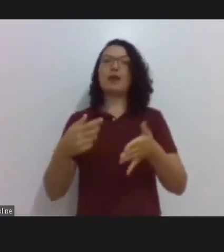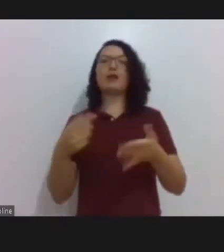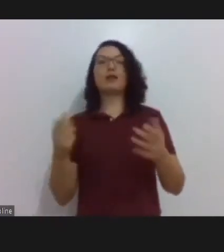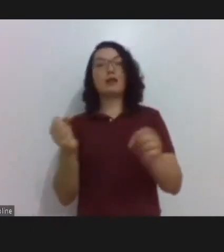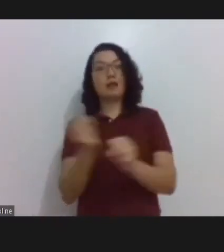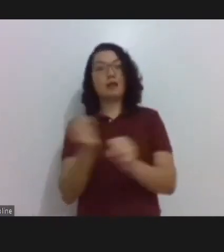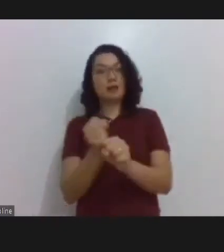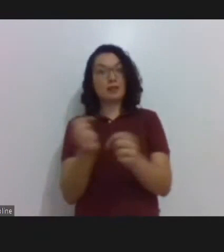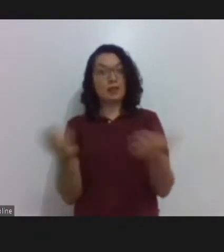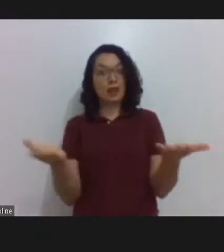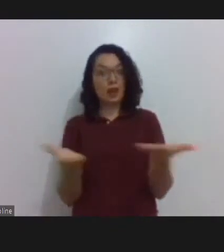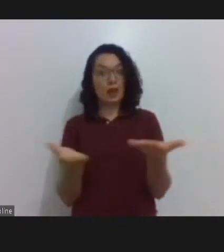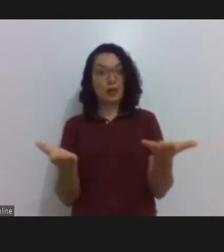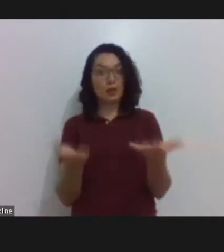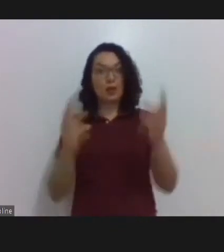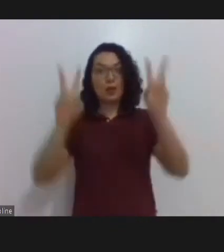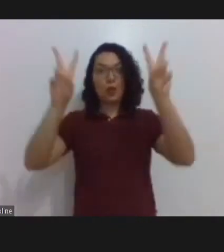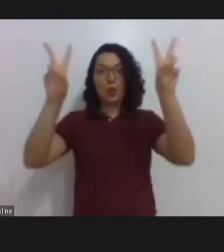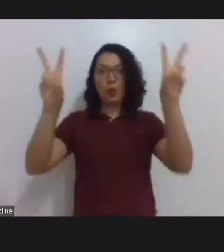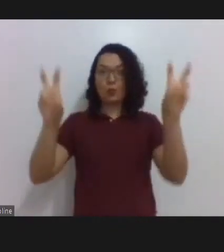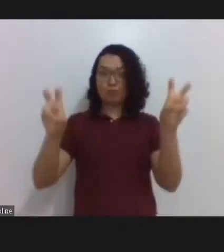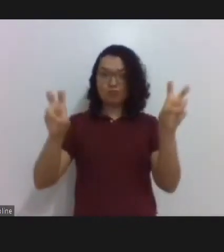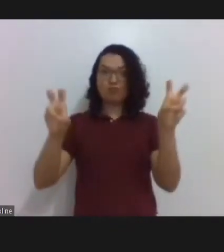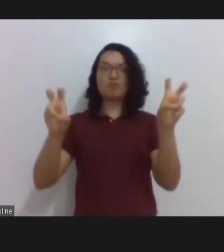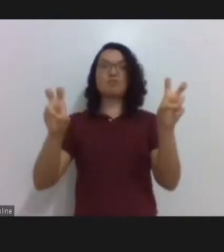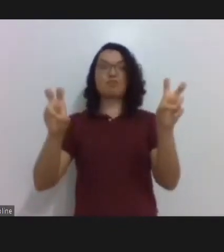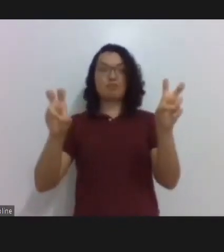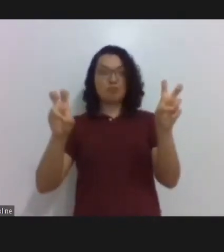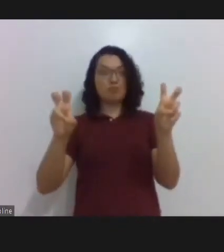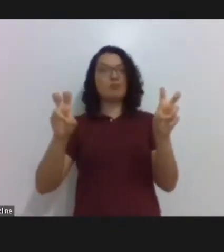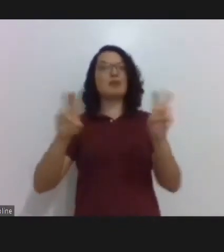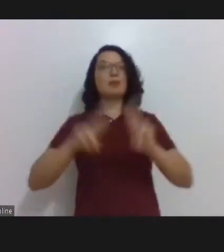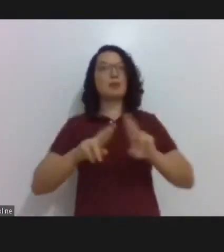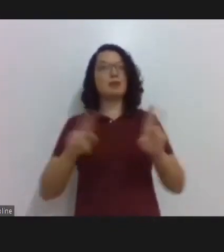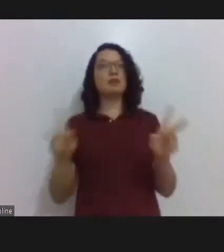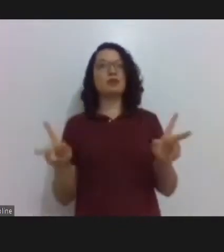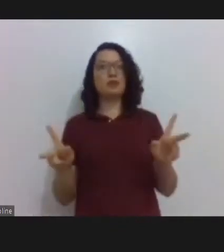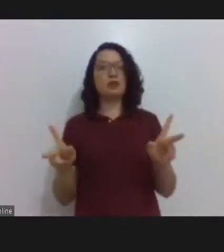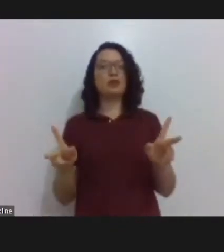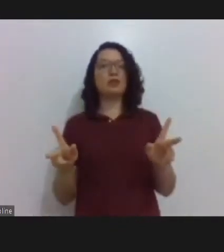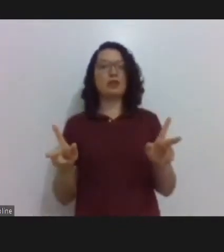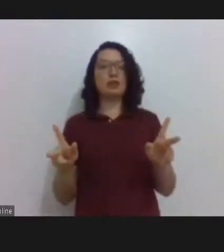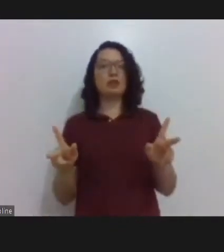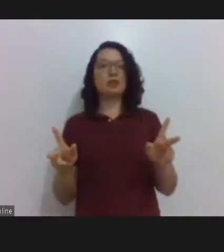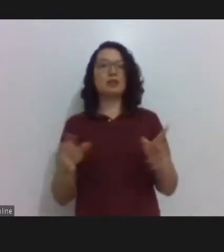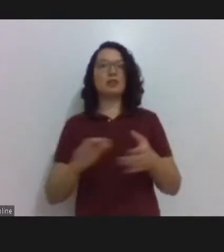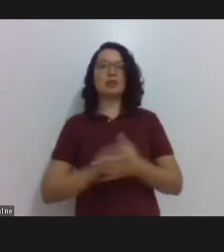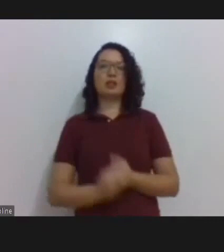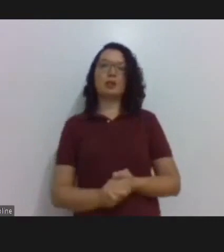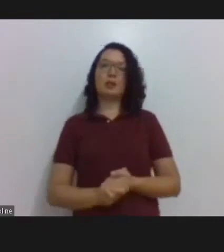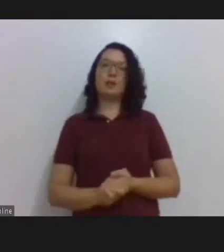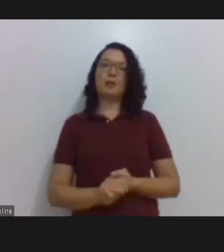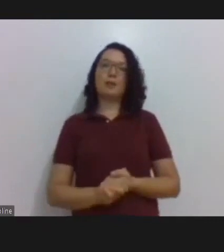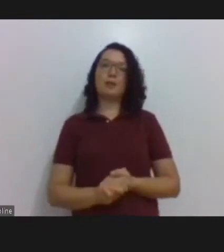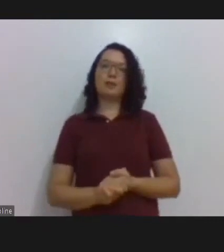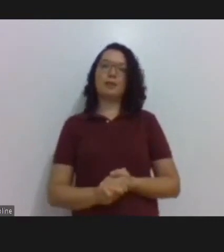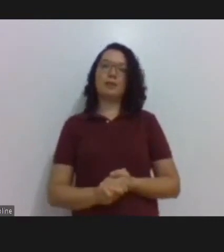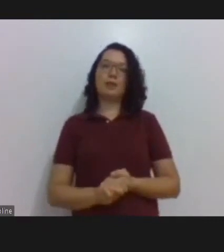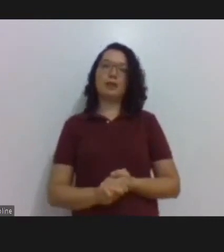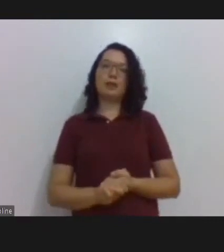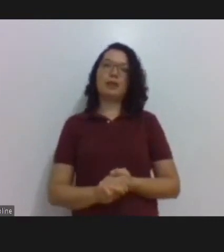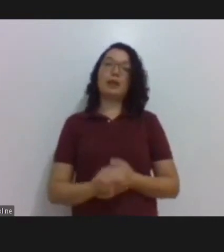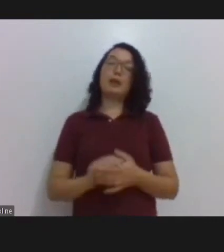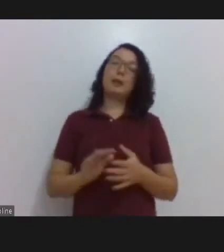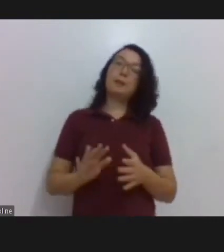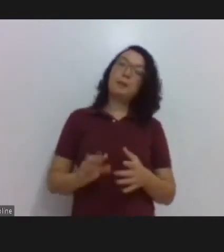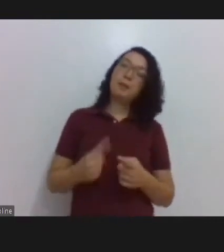regularmente não falo muito de ele. Frecuentemente, como o disse Claudia, eu trabalho mais bem em temas de confort ambiental,